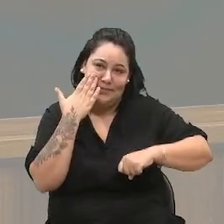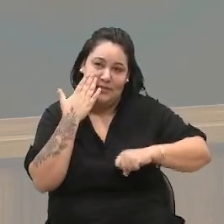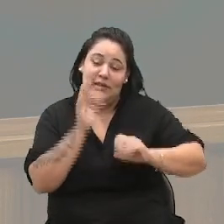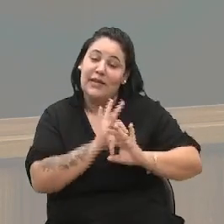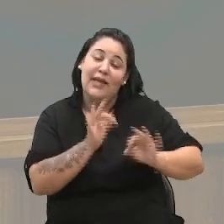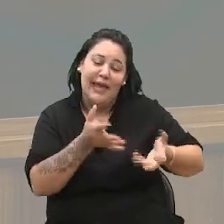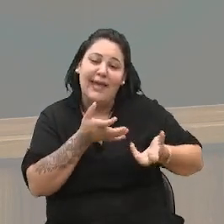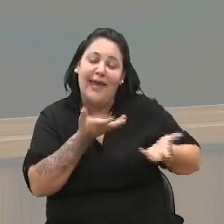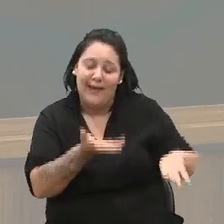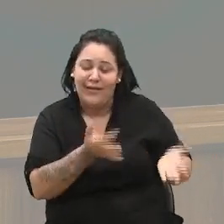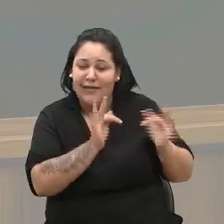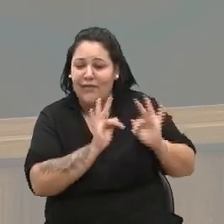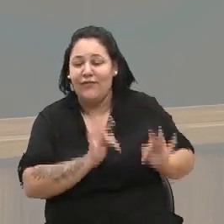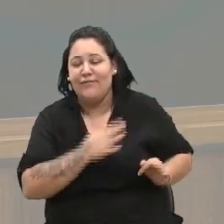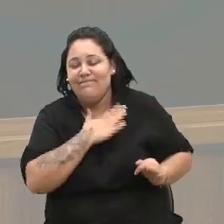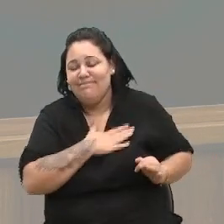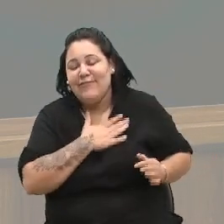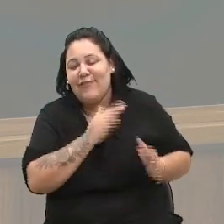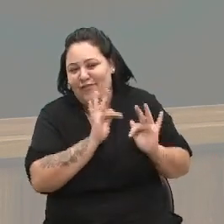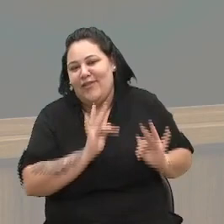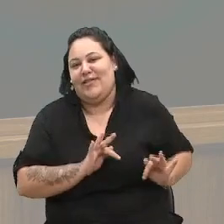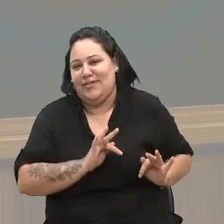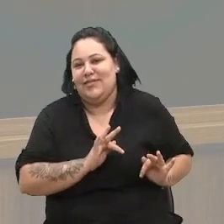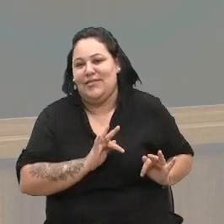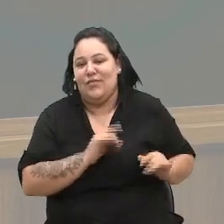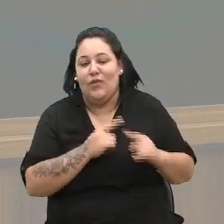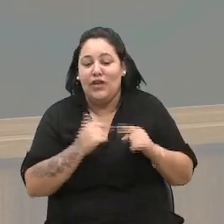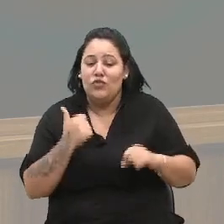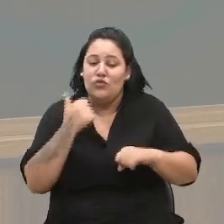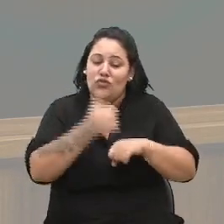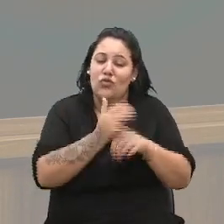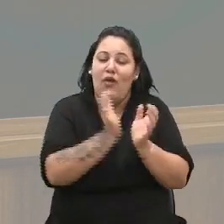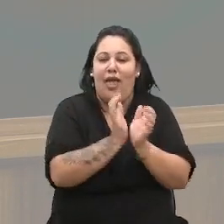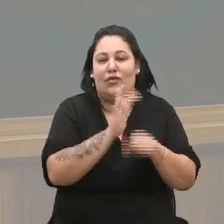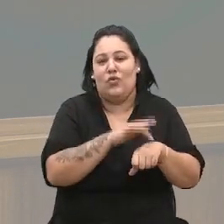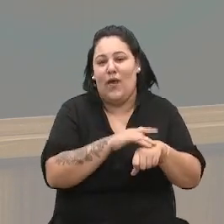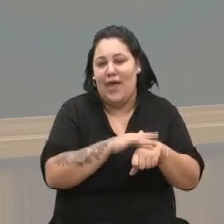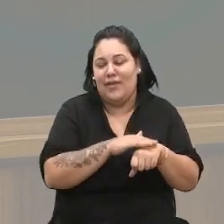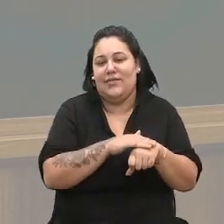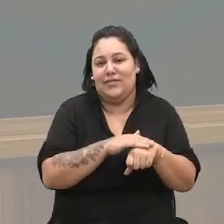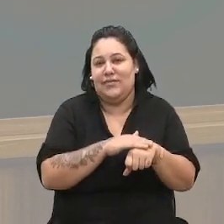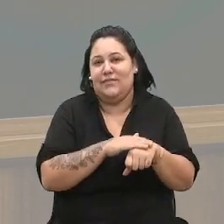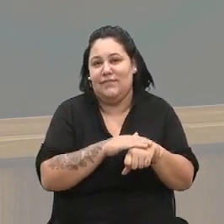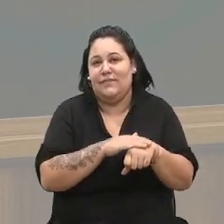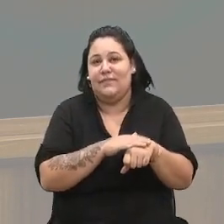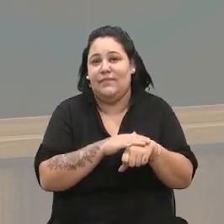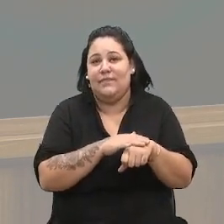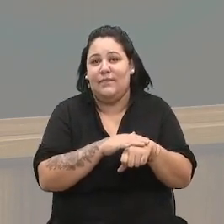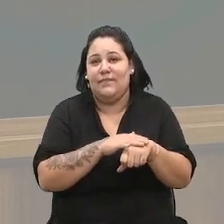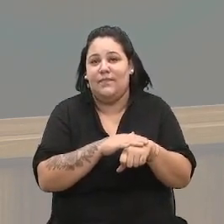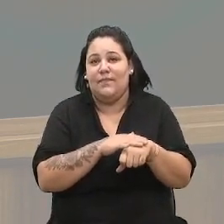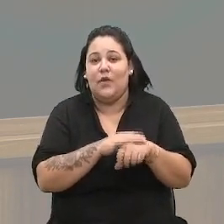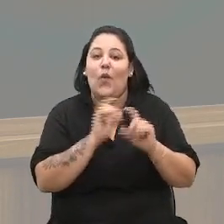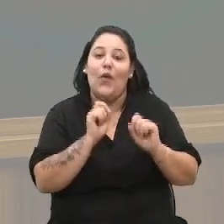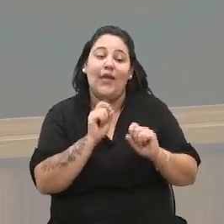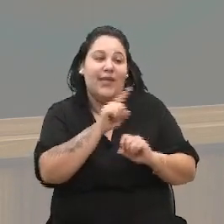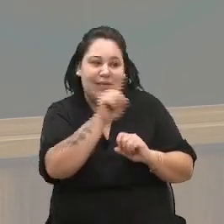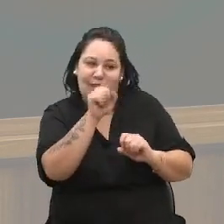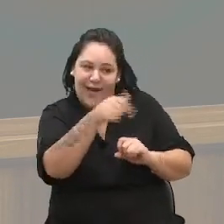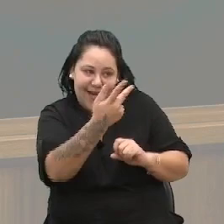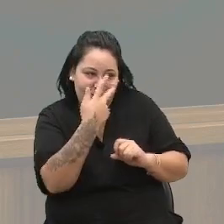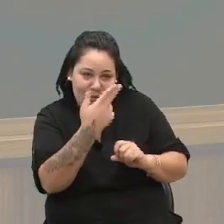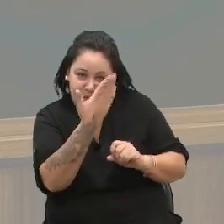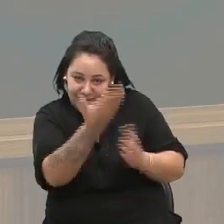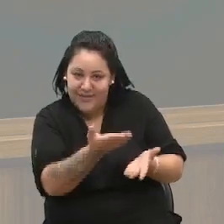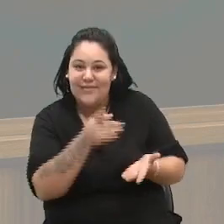fica tão confortável por assumir assumir sendo suplente numa situação dessas, o que não foi seu caso,